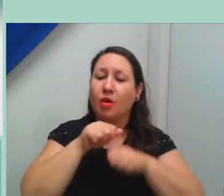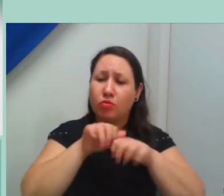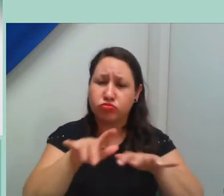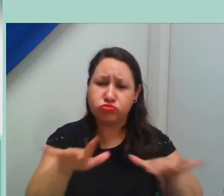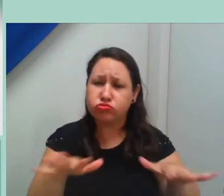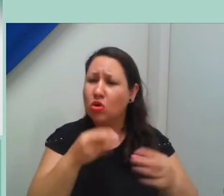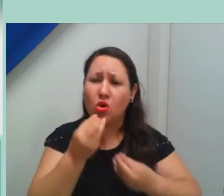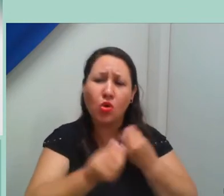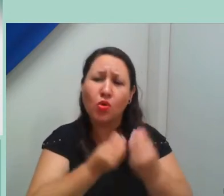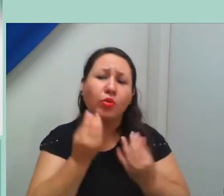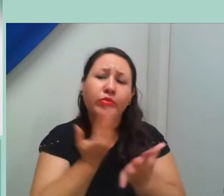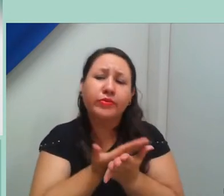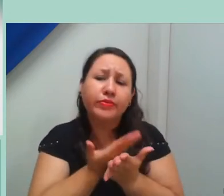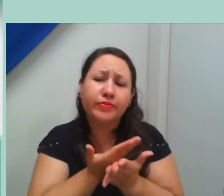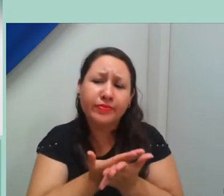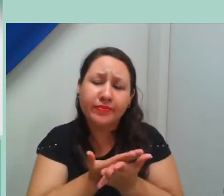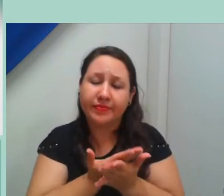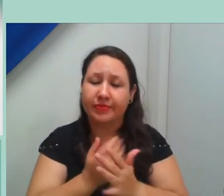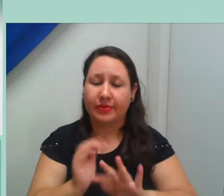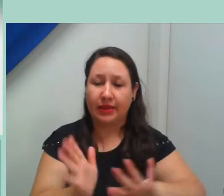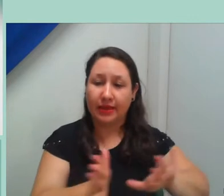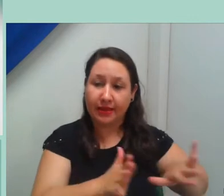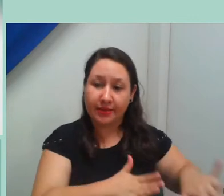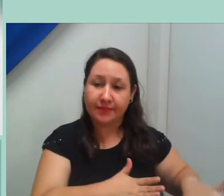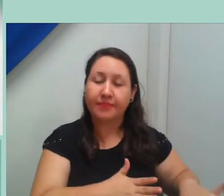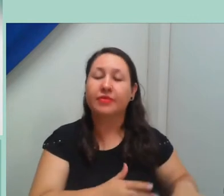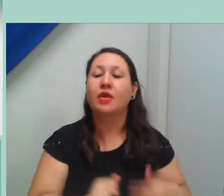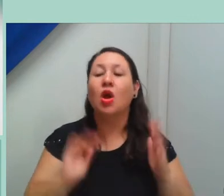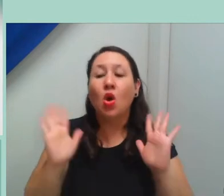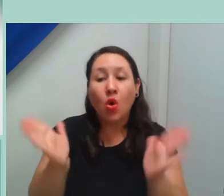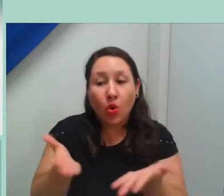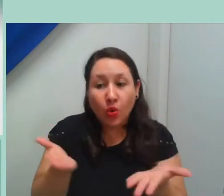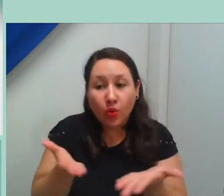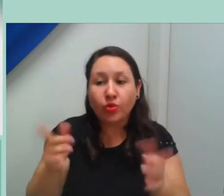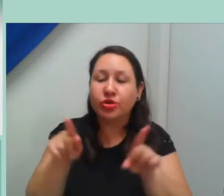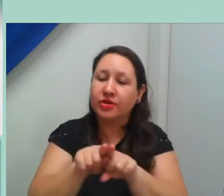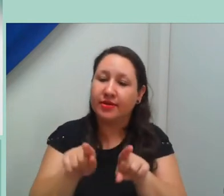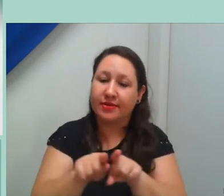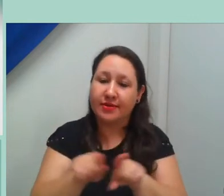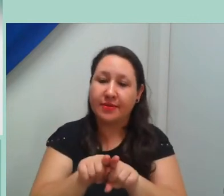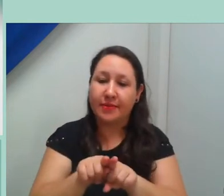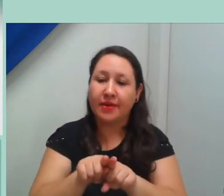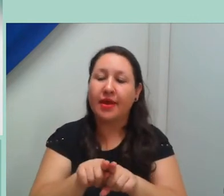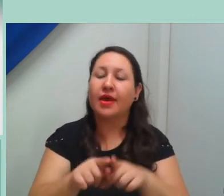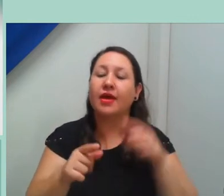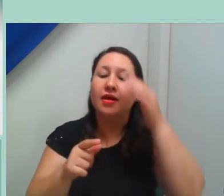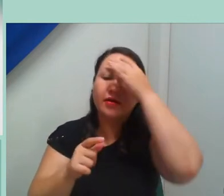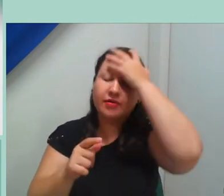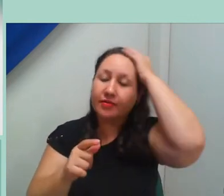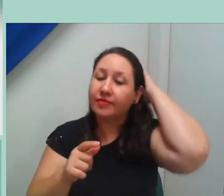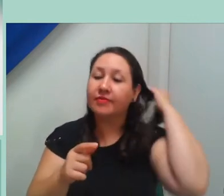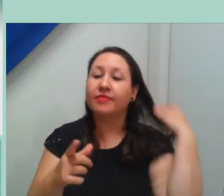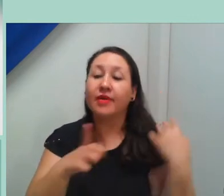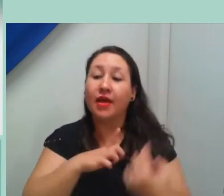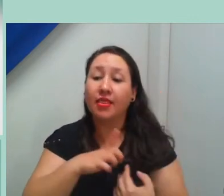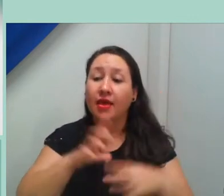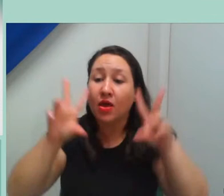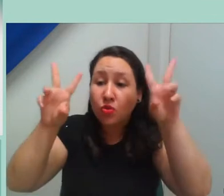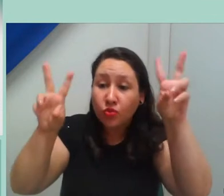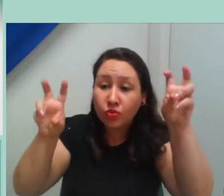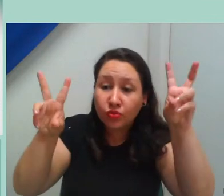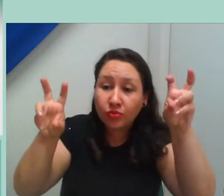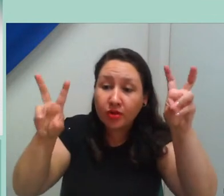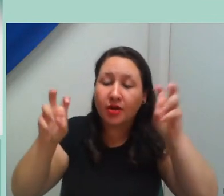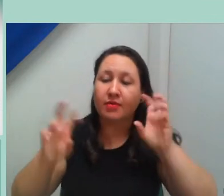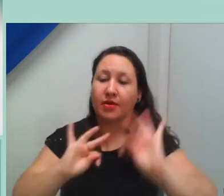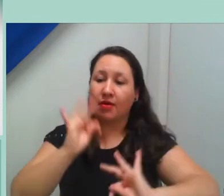No segundo momento, ainda hoje, teremos uma mesa redonda com o tema Tecnologias